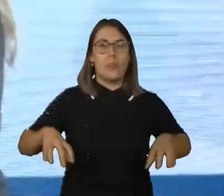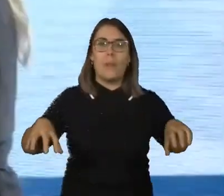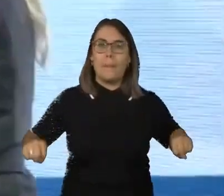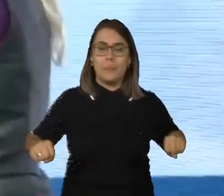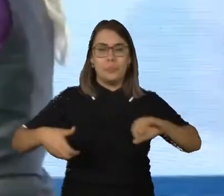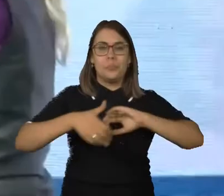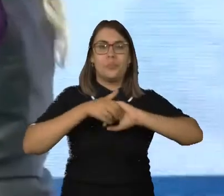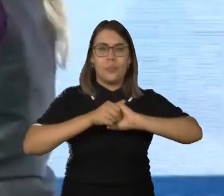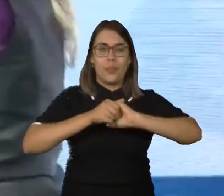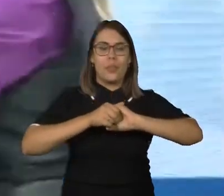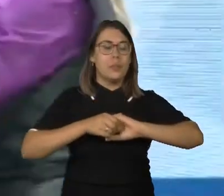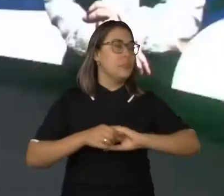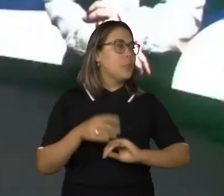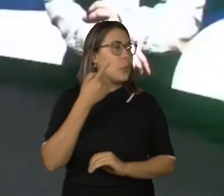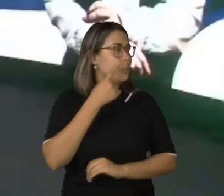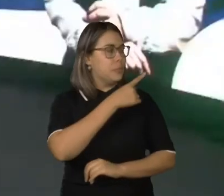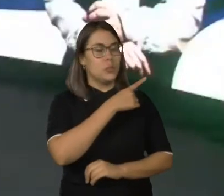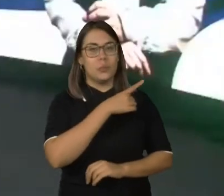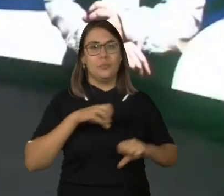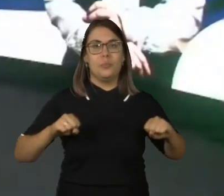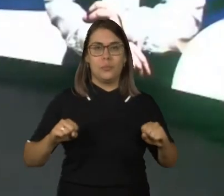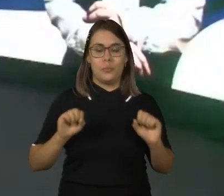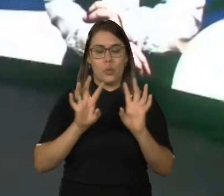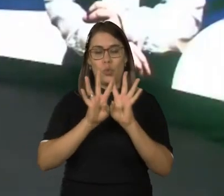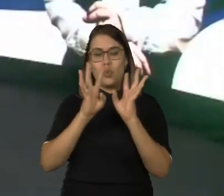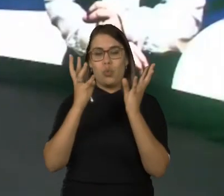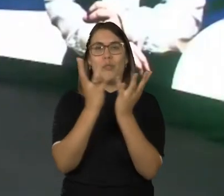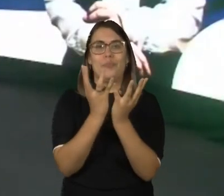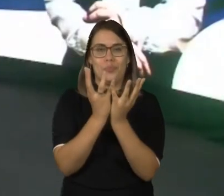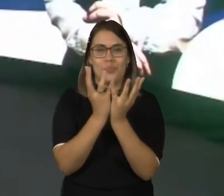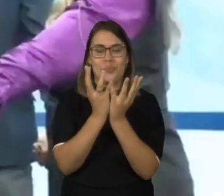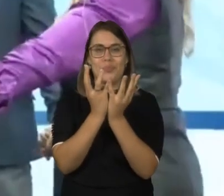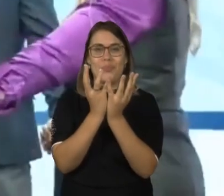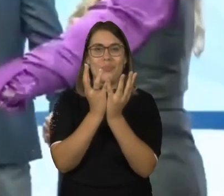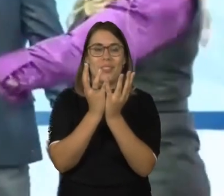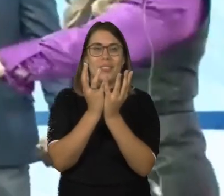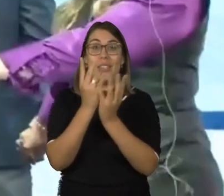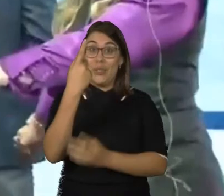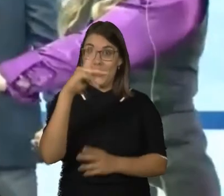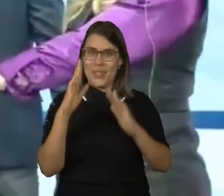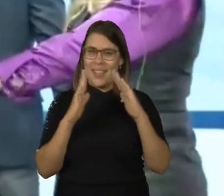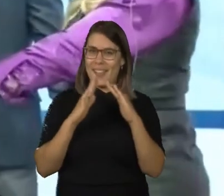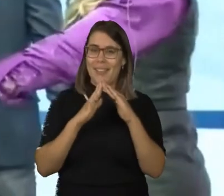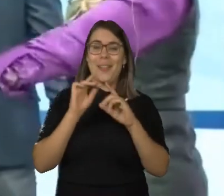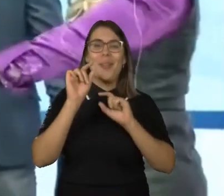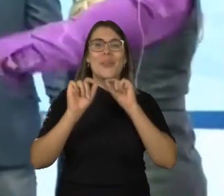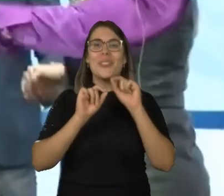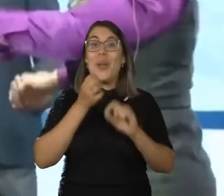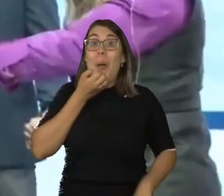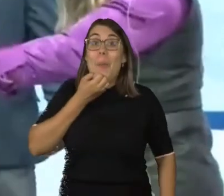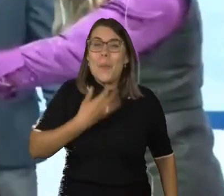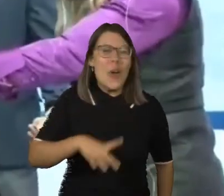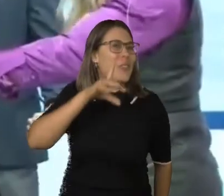Isso. Dessa forma mesmo. Assim, ó. Como os jogadores de futebol fazem antes de entrar em campo. Na sua casa. A primeira coisa é dizer bom